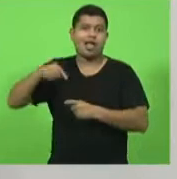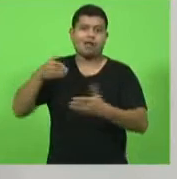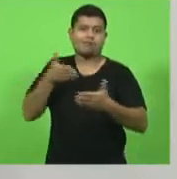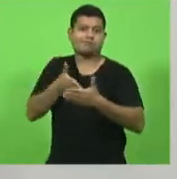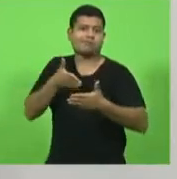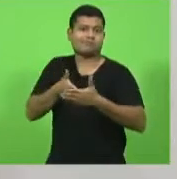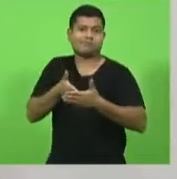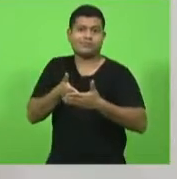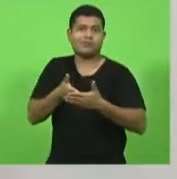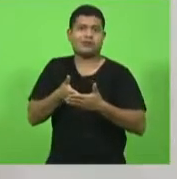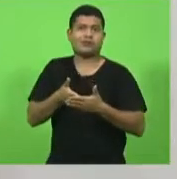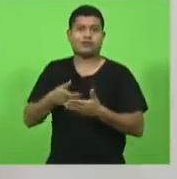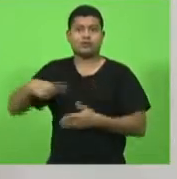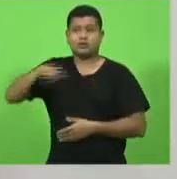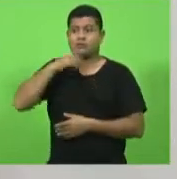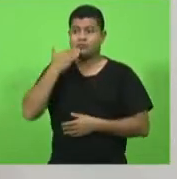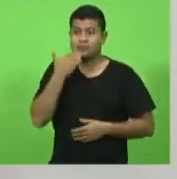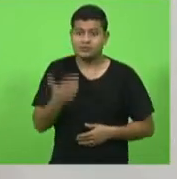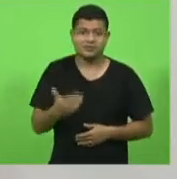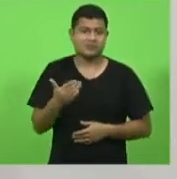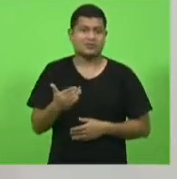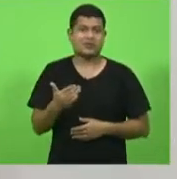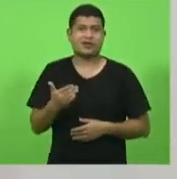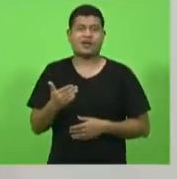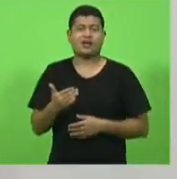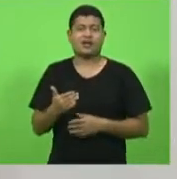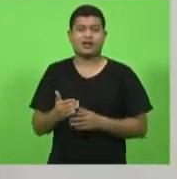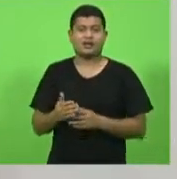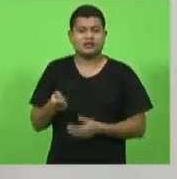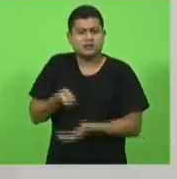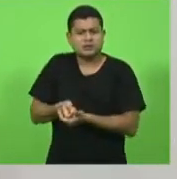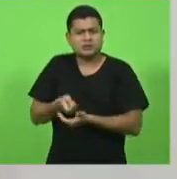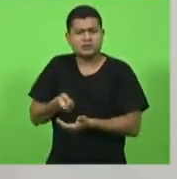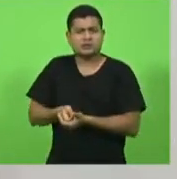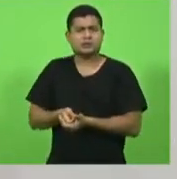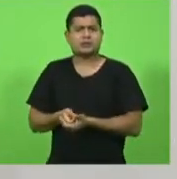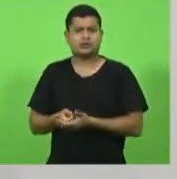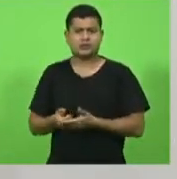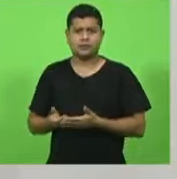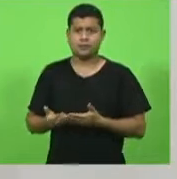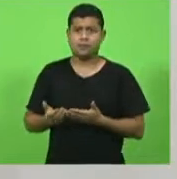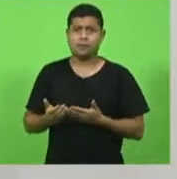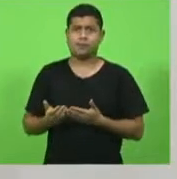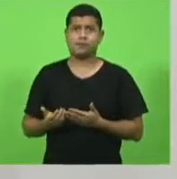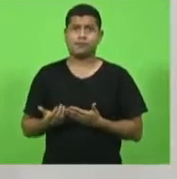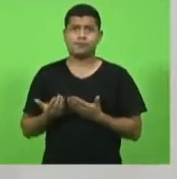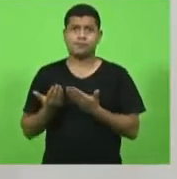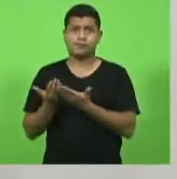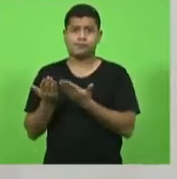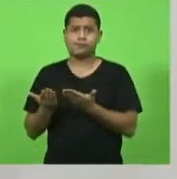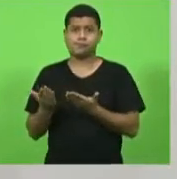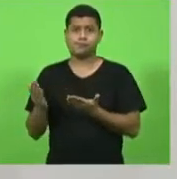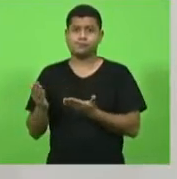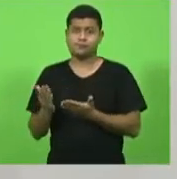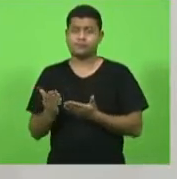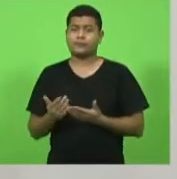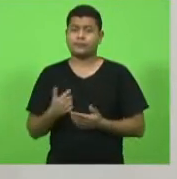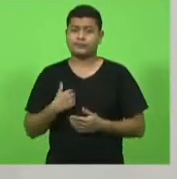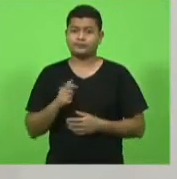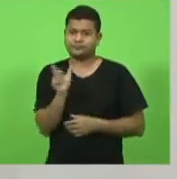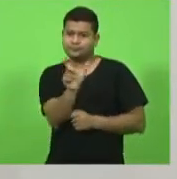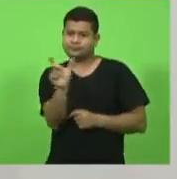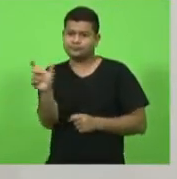quando nós imploramos quando nós exigimos que são antagônicos as palavras né os